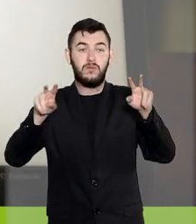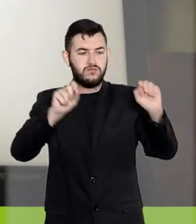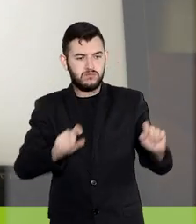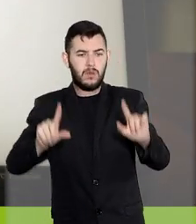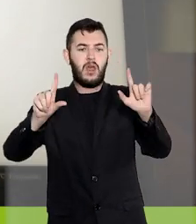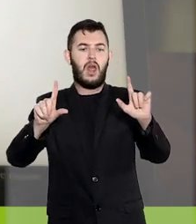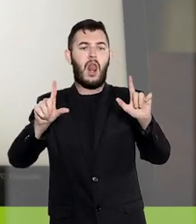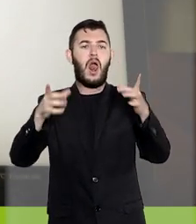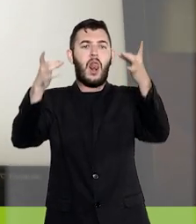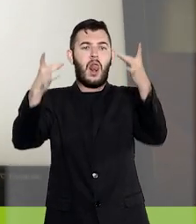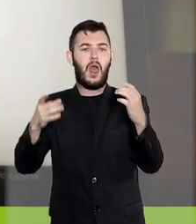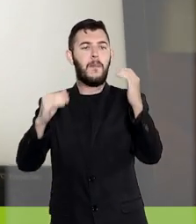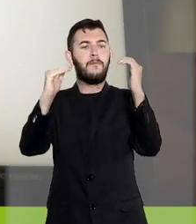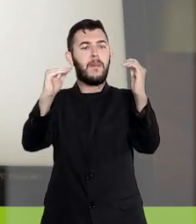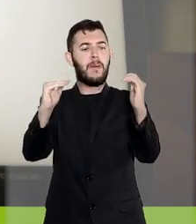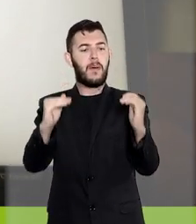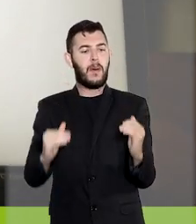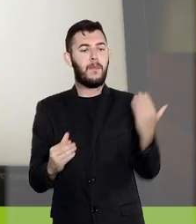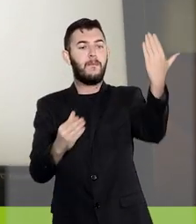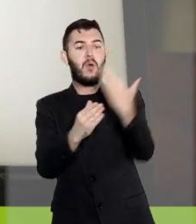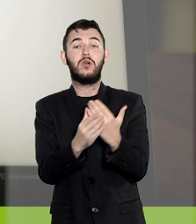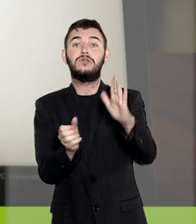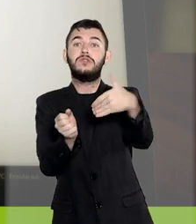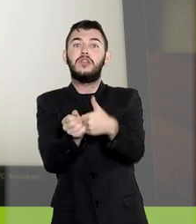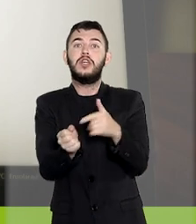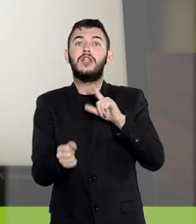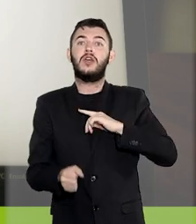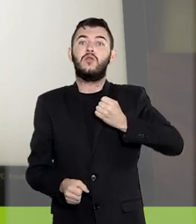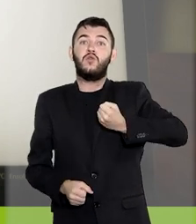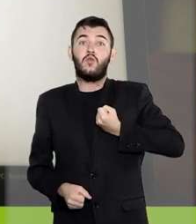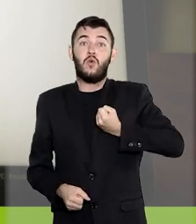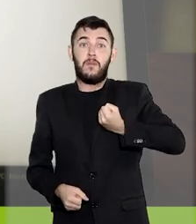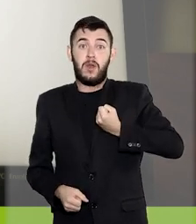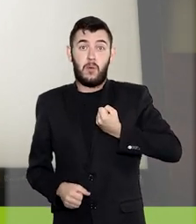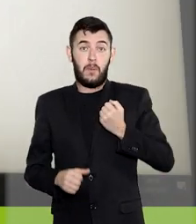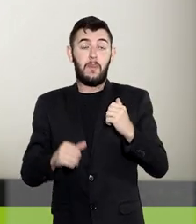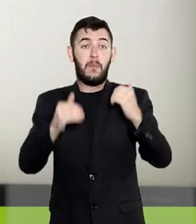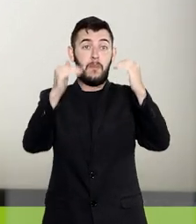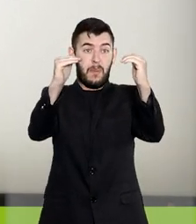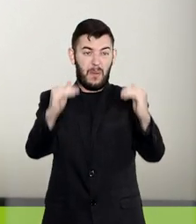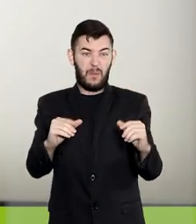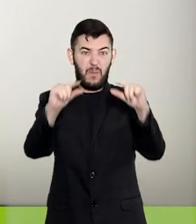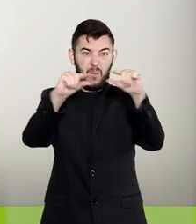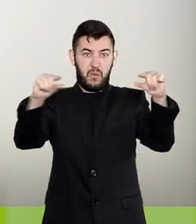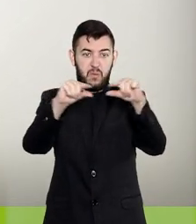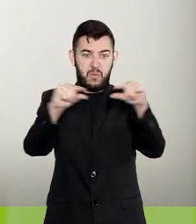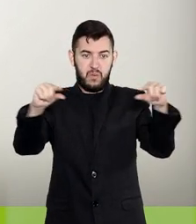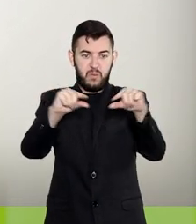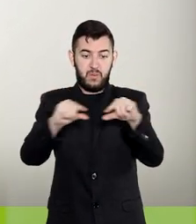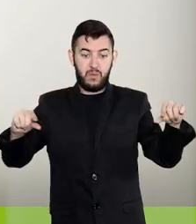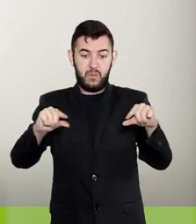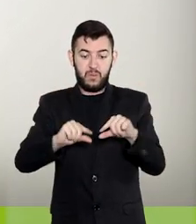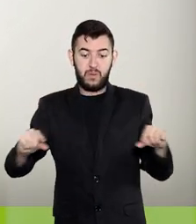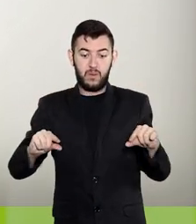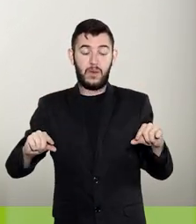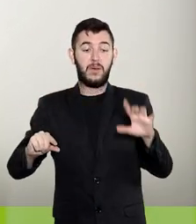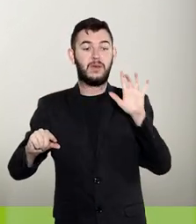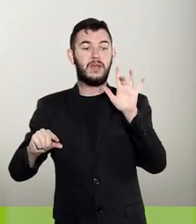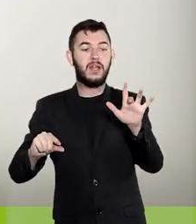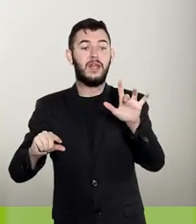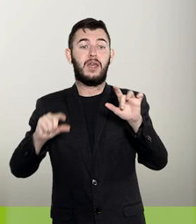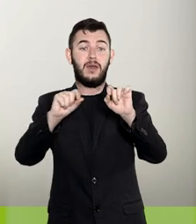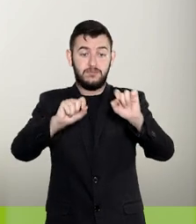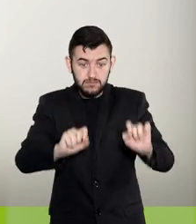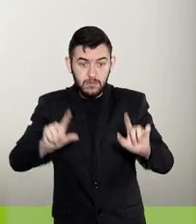visualizar a tela com todos os processos sigilosos listados por número. Para acessar um processo, basta